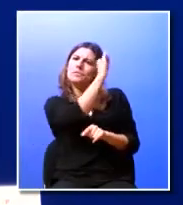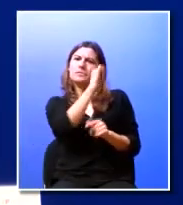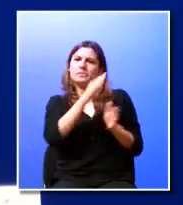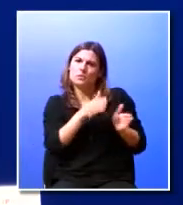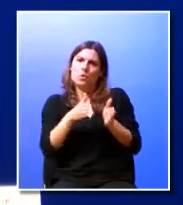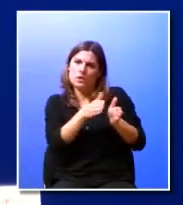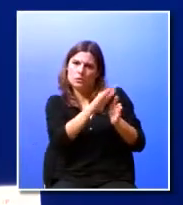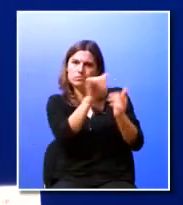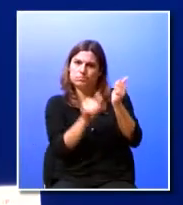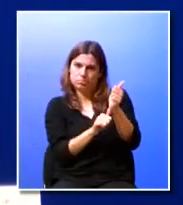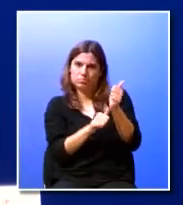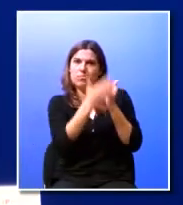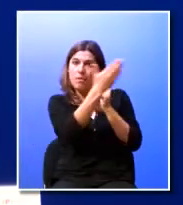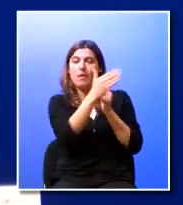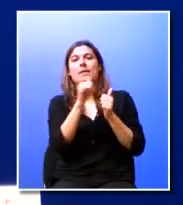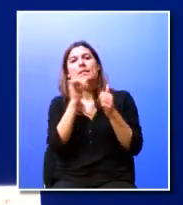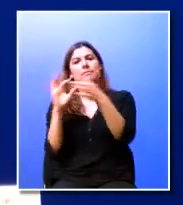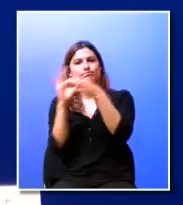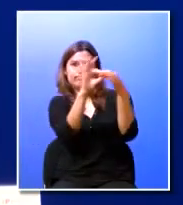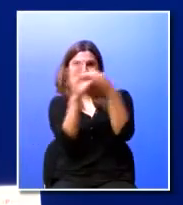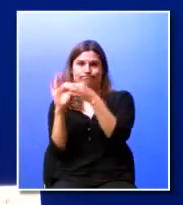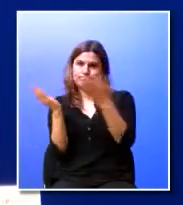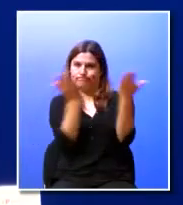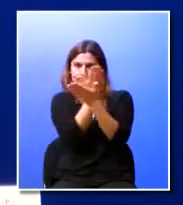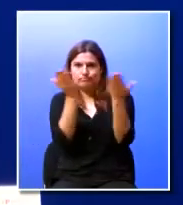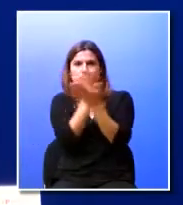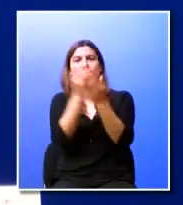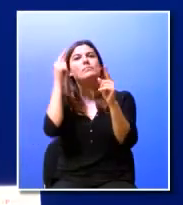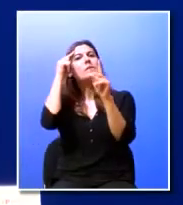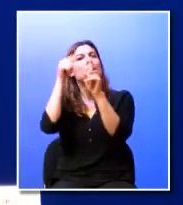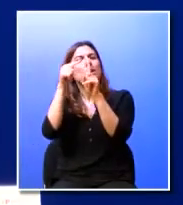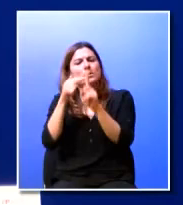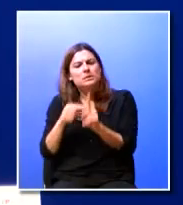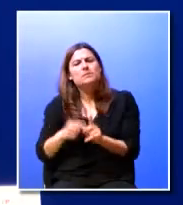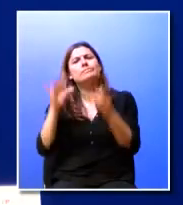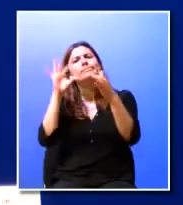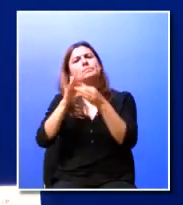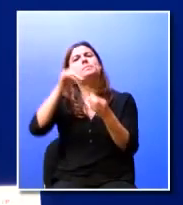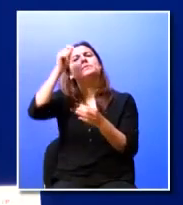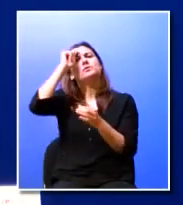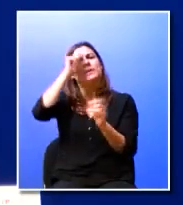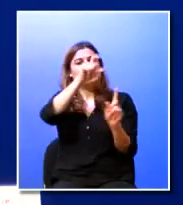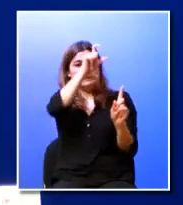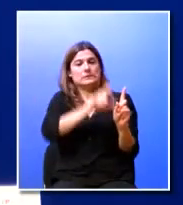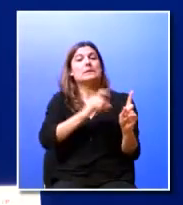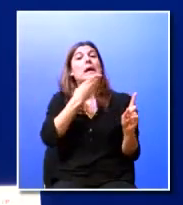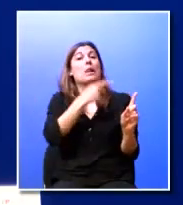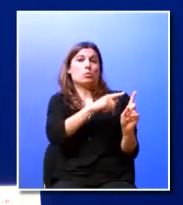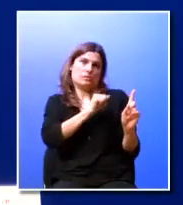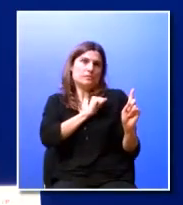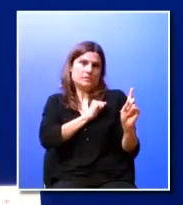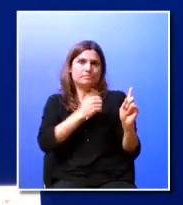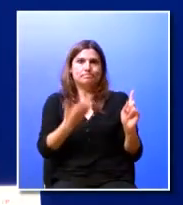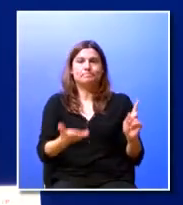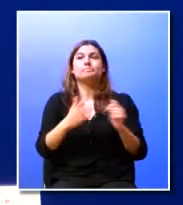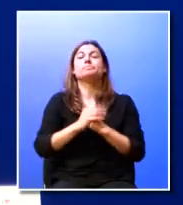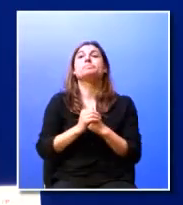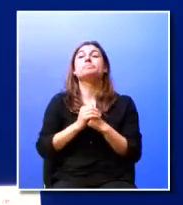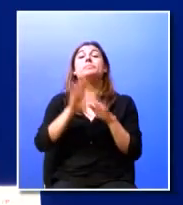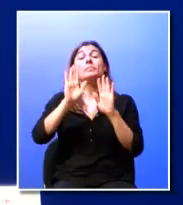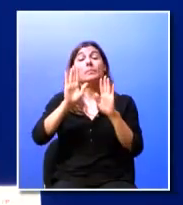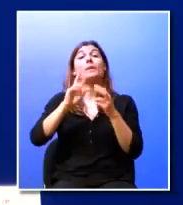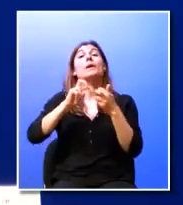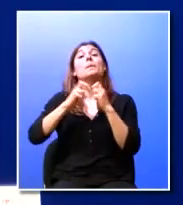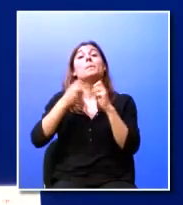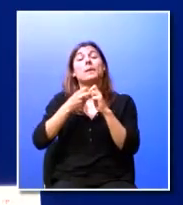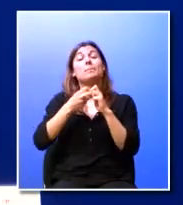desde logo a articulação sobre os objetivos de estágio daquele nosso estudante mas o